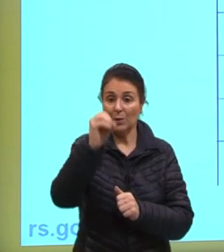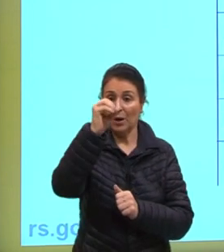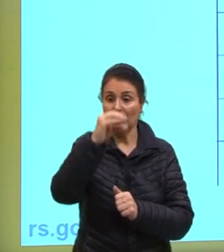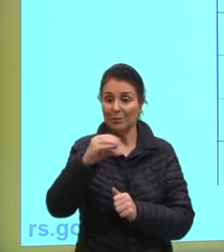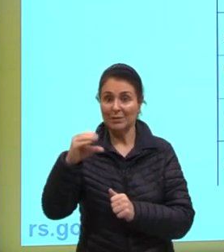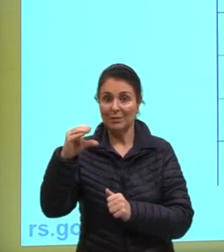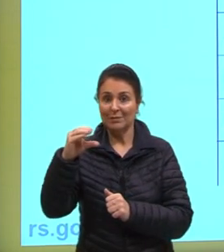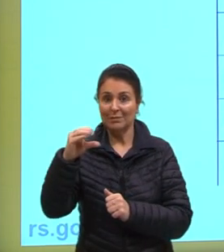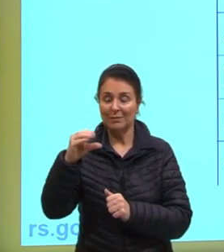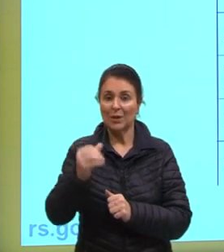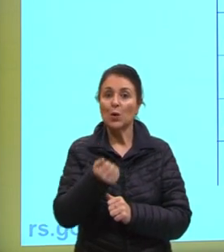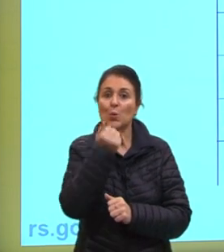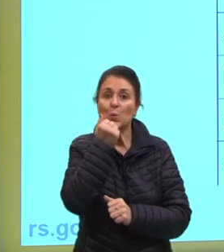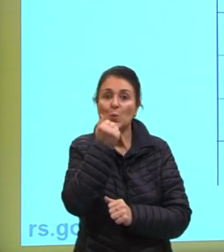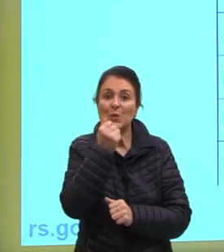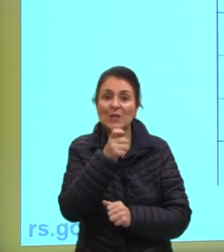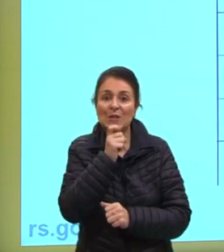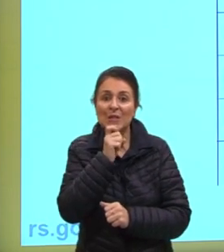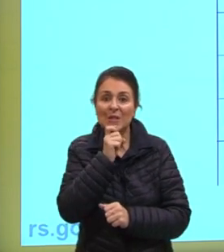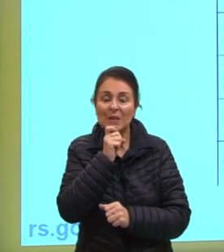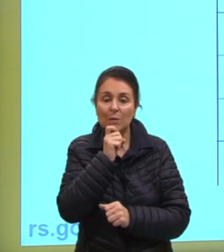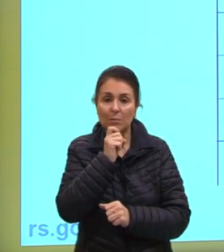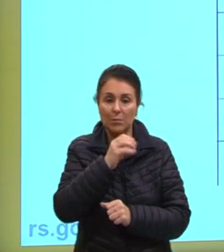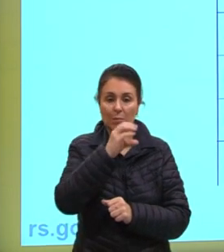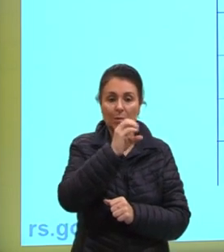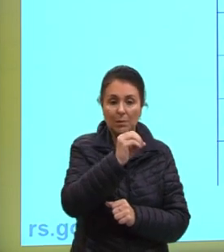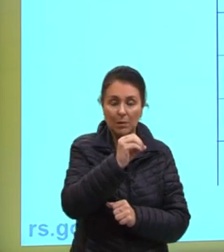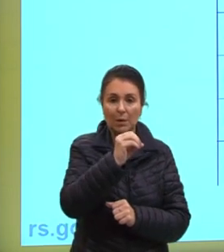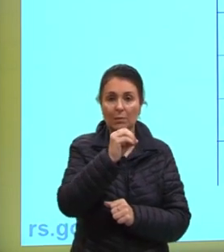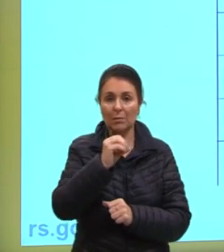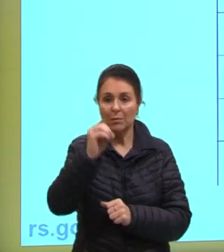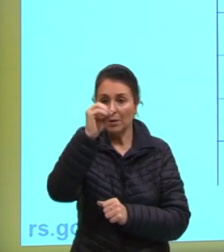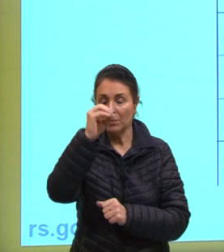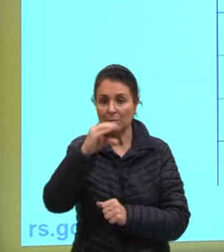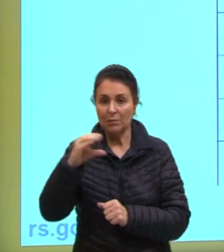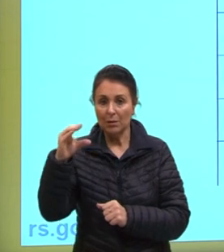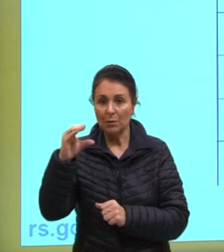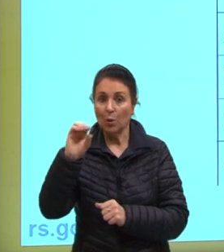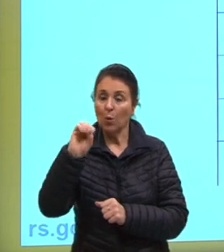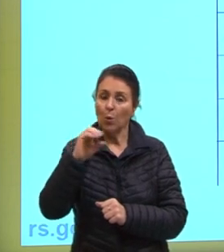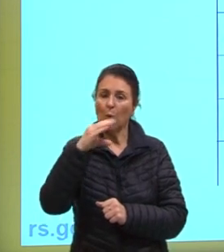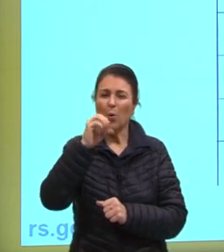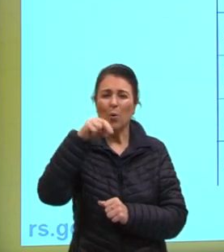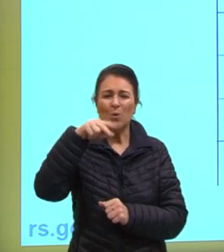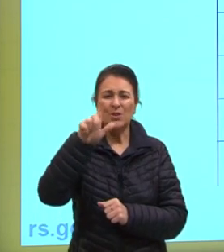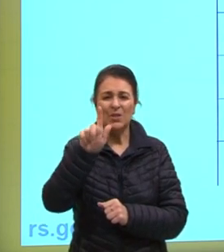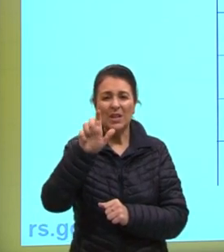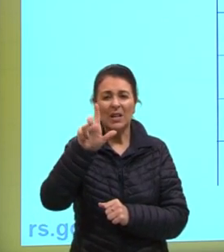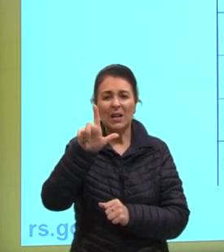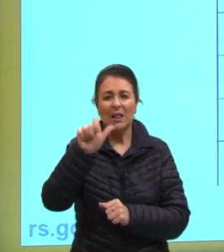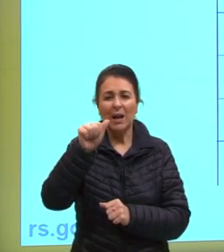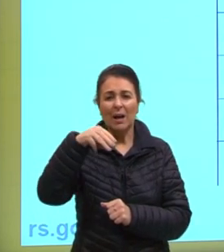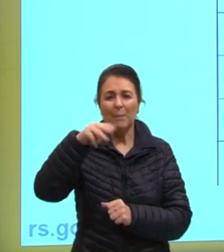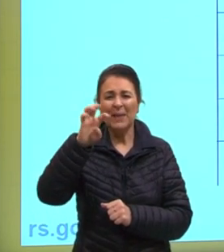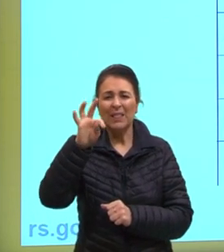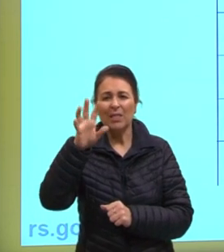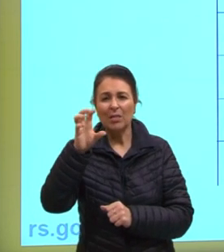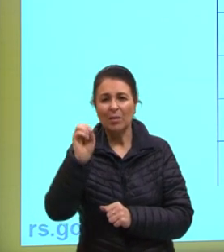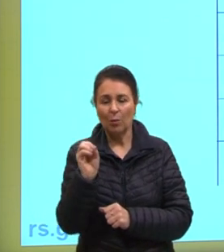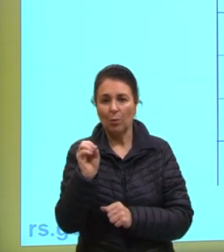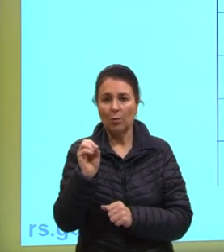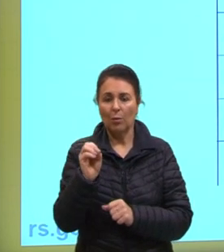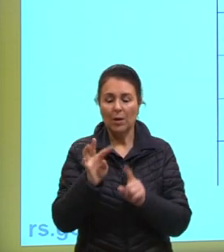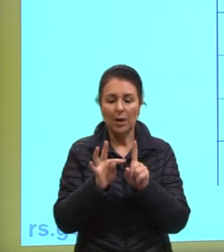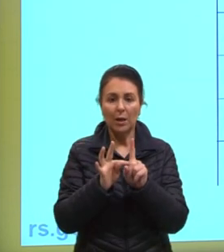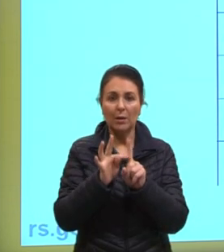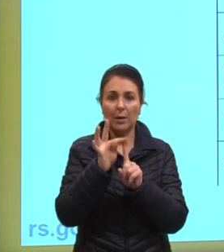Então, para o gelo derreter, né, zero grau Celsius, tá? Ou congelamento também, a mesma coisa. Mas qual é a temperatura que